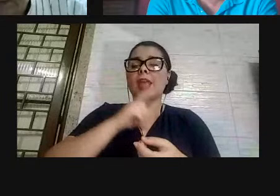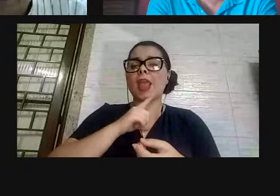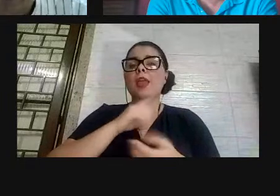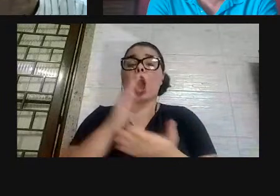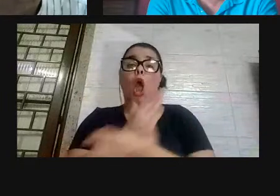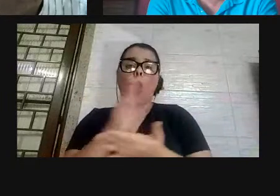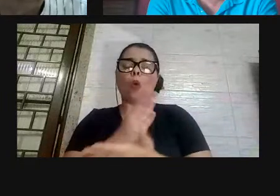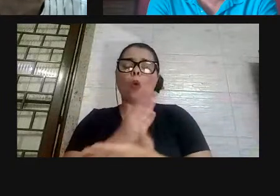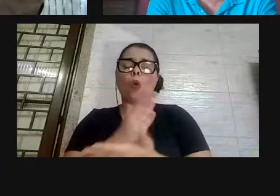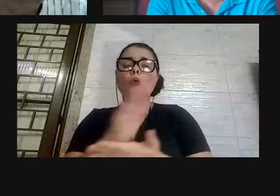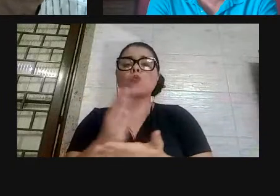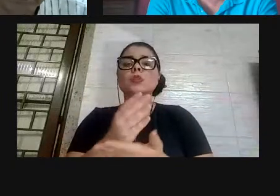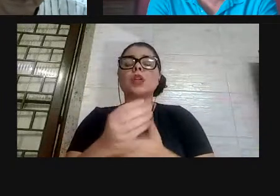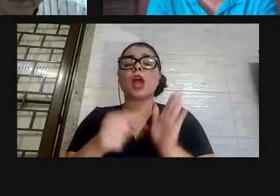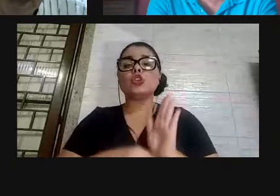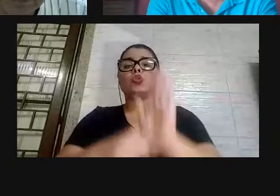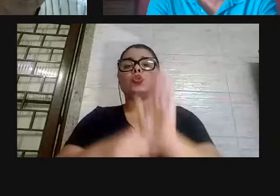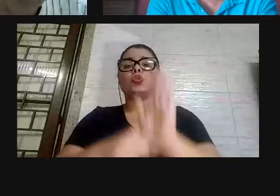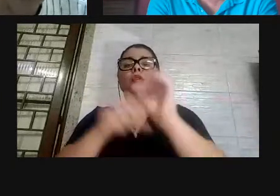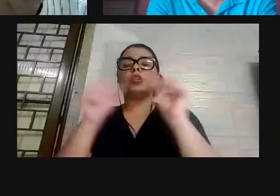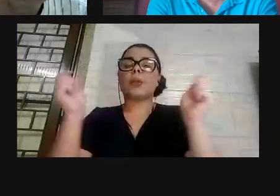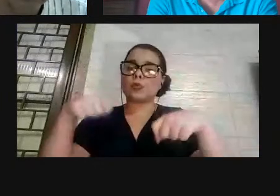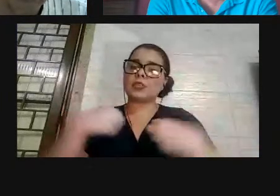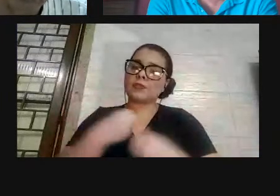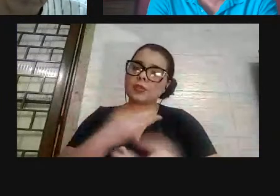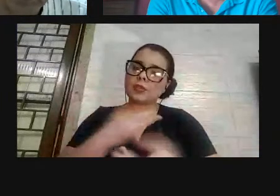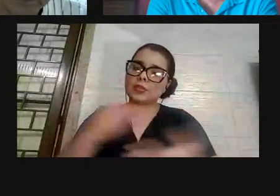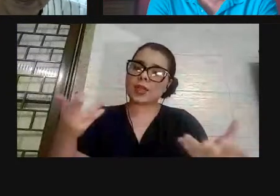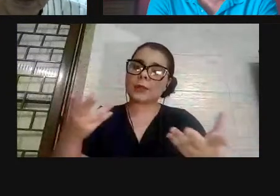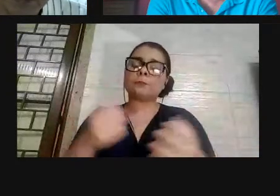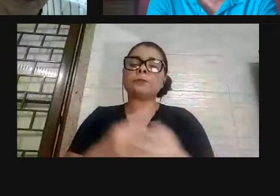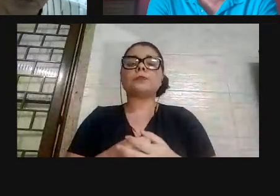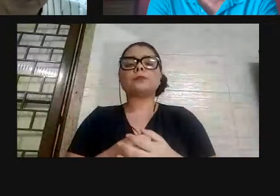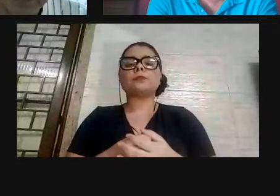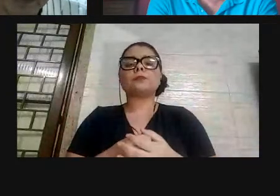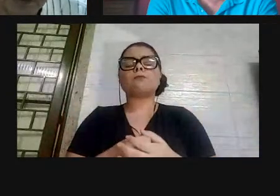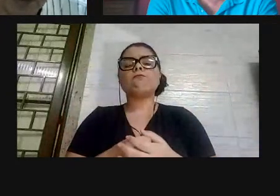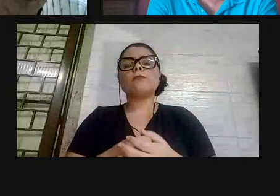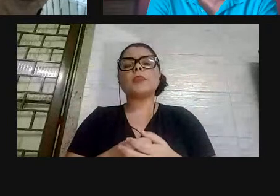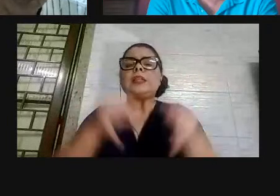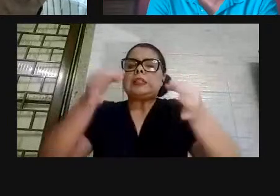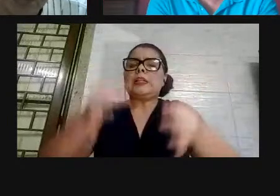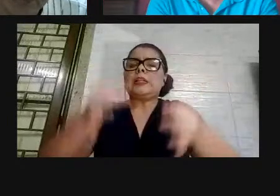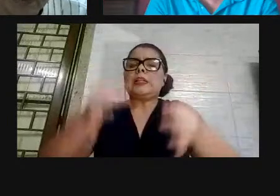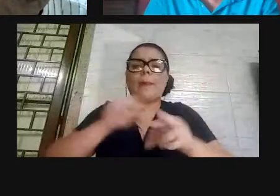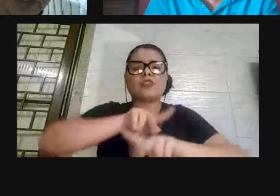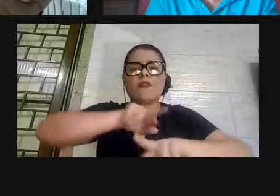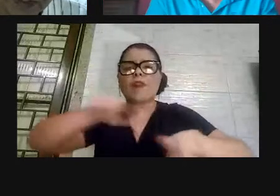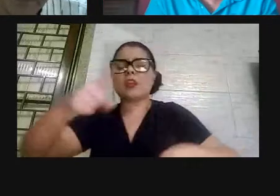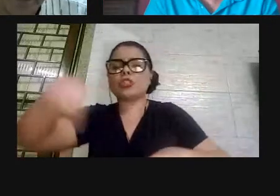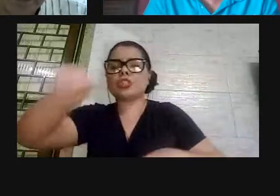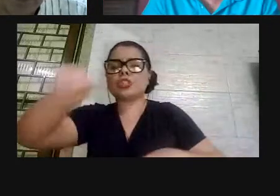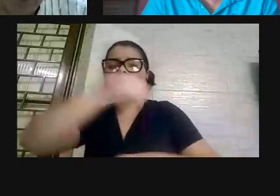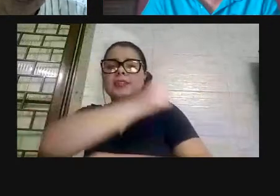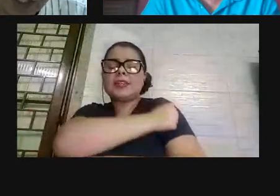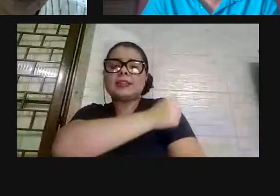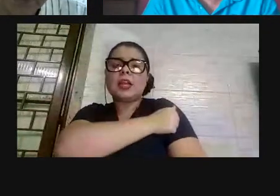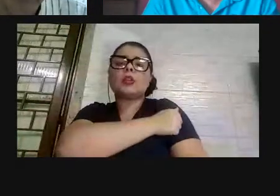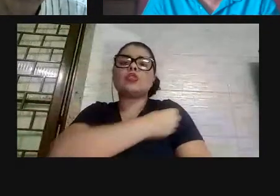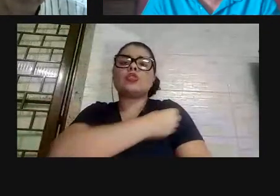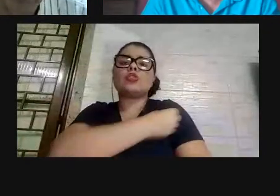citaram várias. Certamente, muitos desses alunos que passaram pelo curso preparatório hoje são intelectuais,